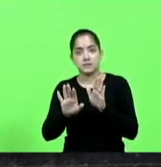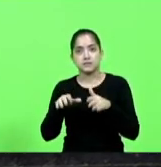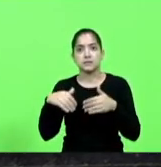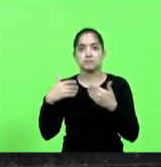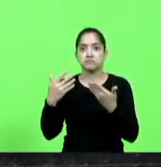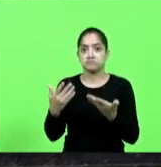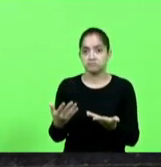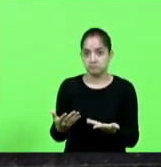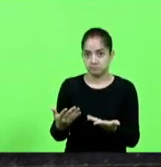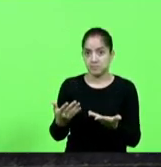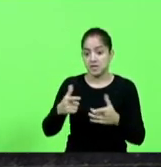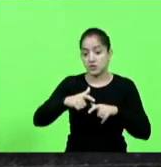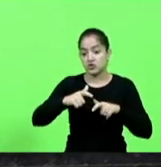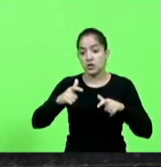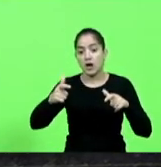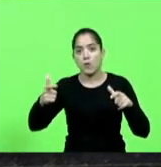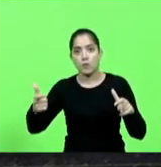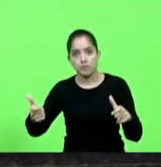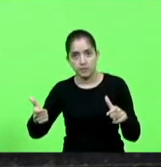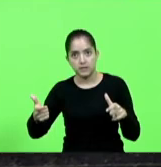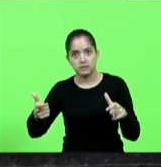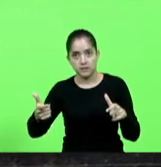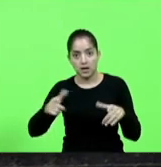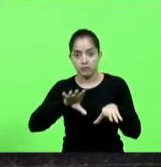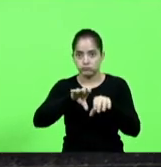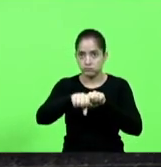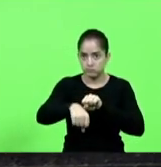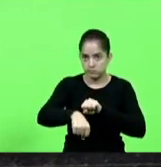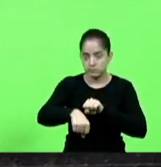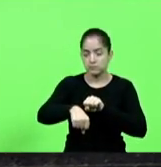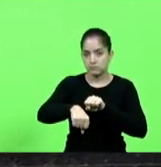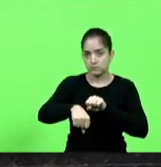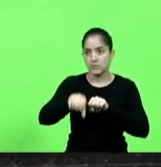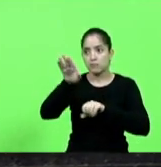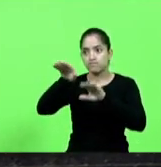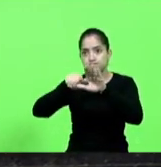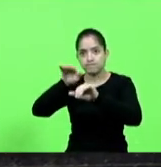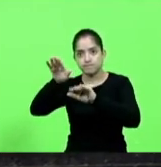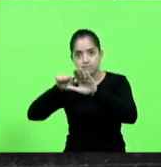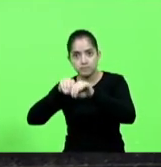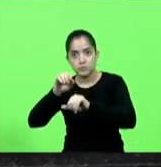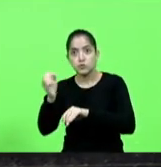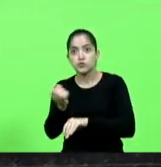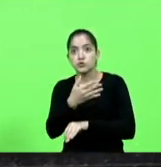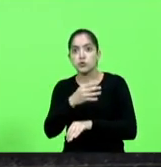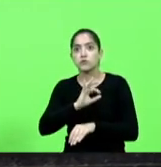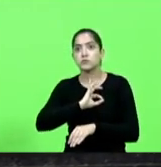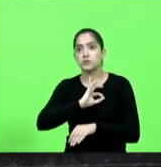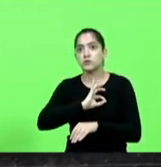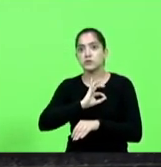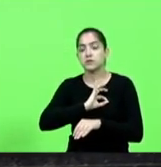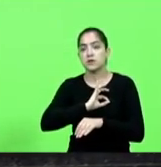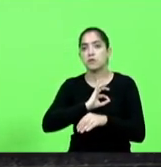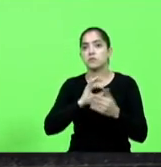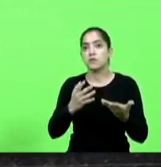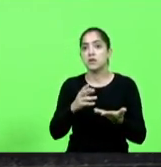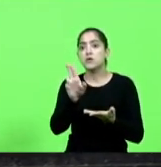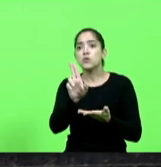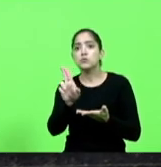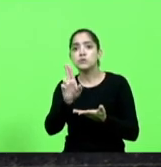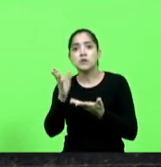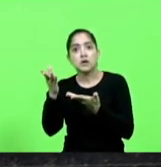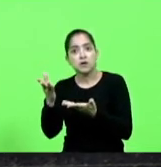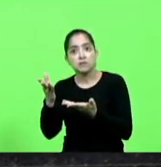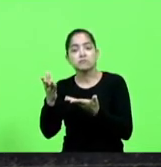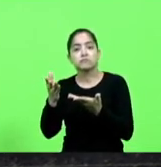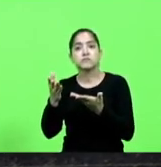intenção de ampliar o curso de formação de fazer um chamamento de novos policiais por que não utilizar o quadro